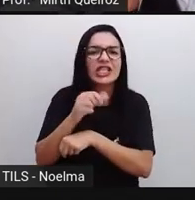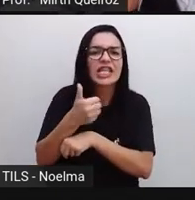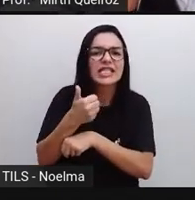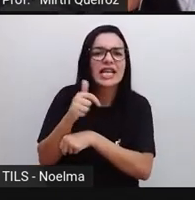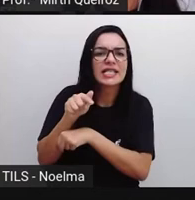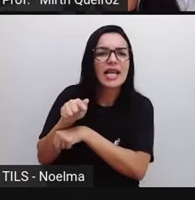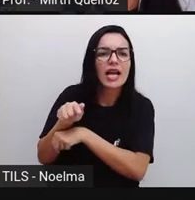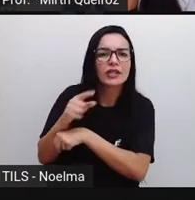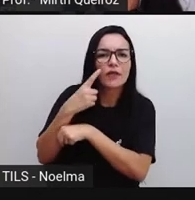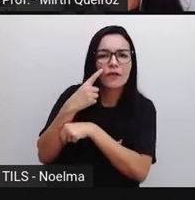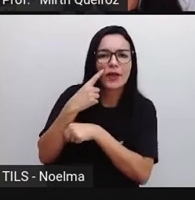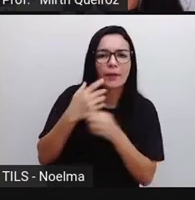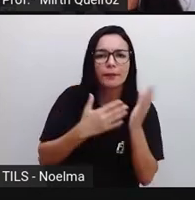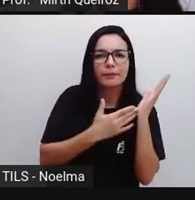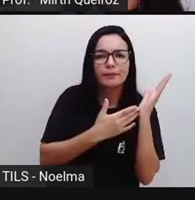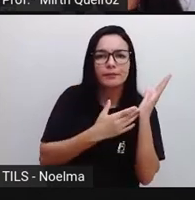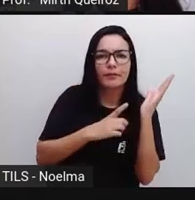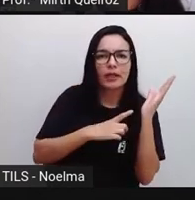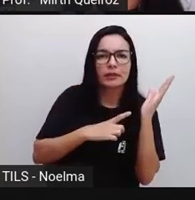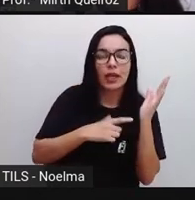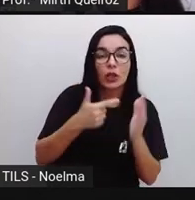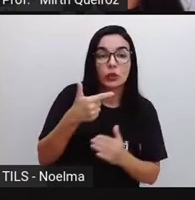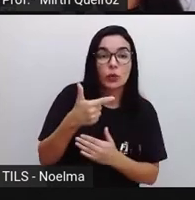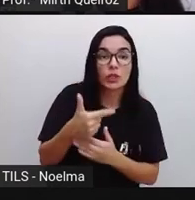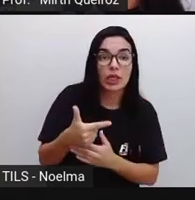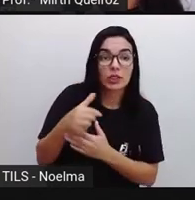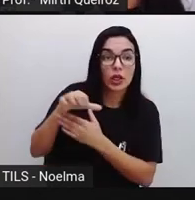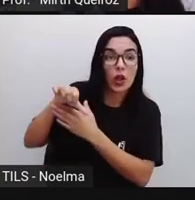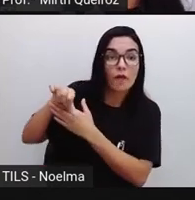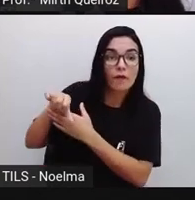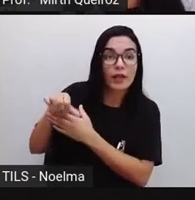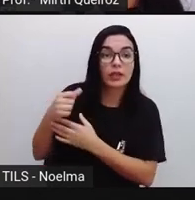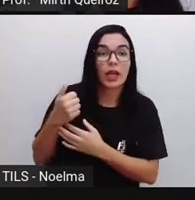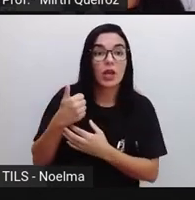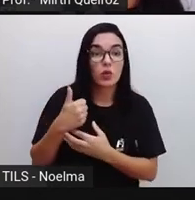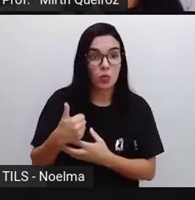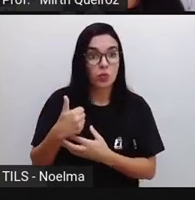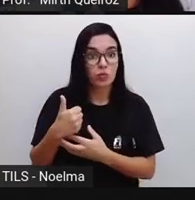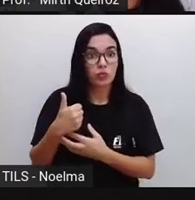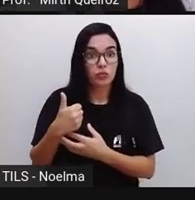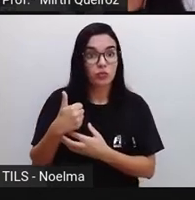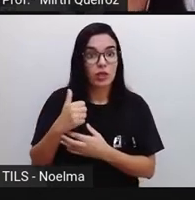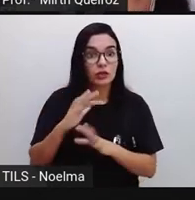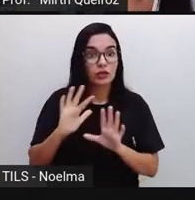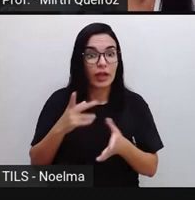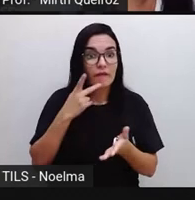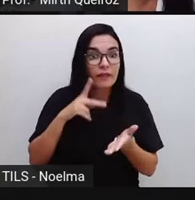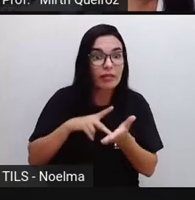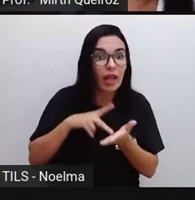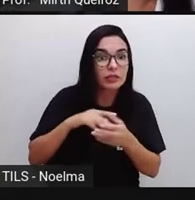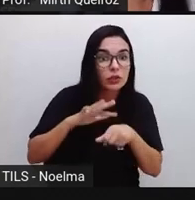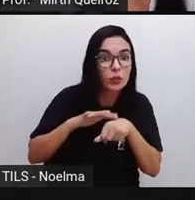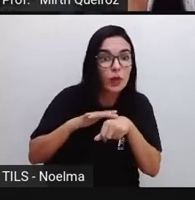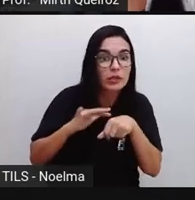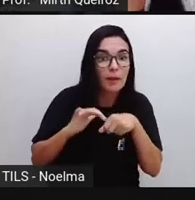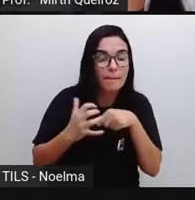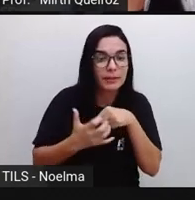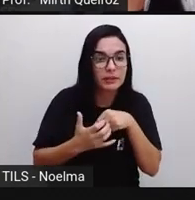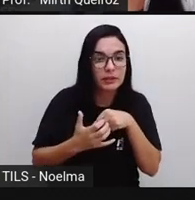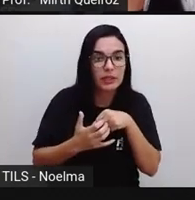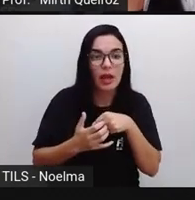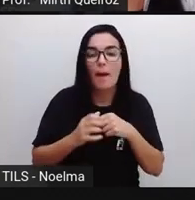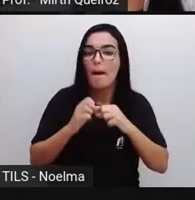dia dezessete, eram aí duzentos e noventa e um casos confirmados, desconhecidos.